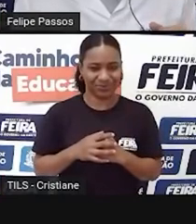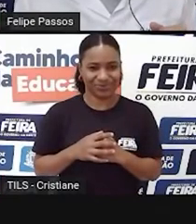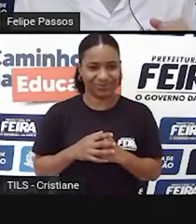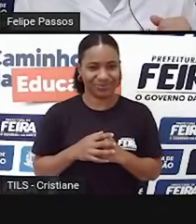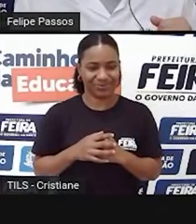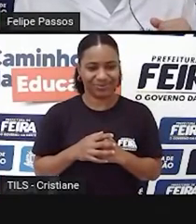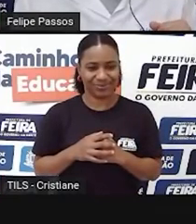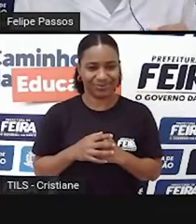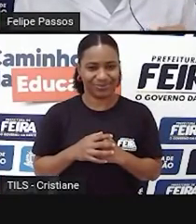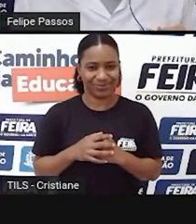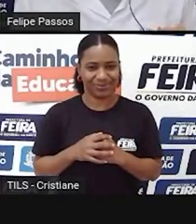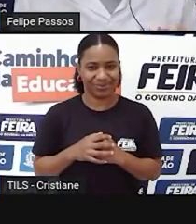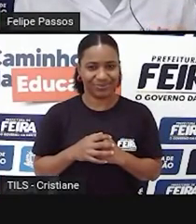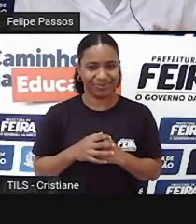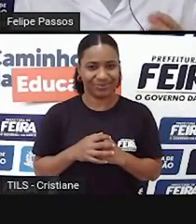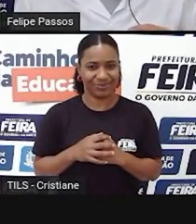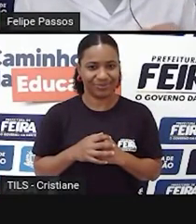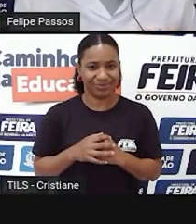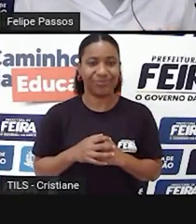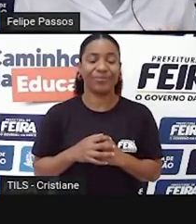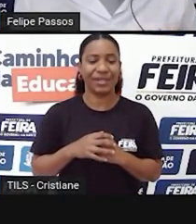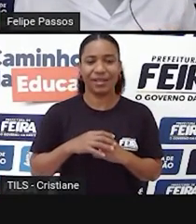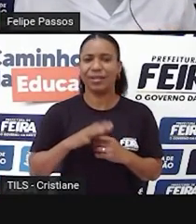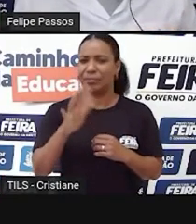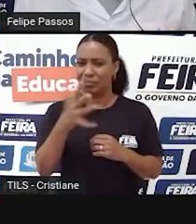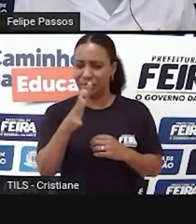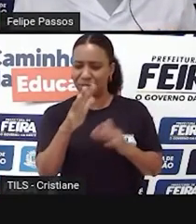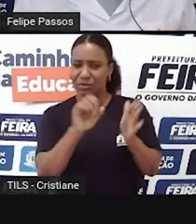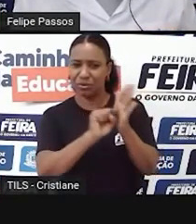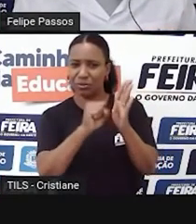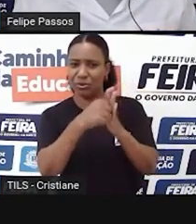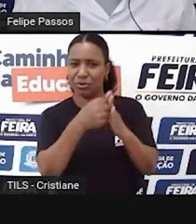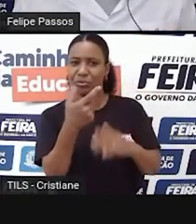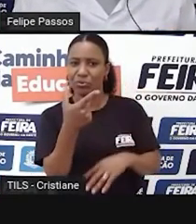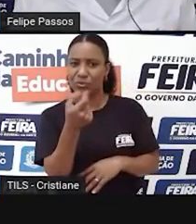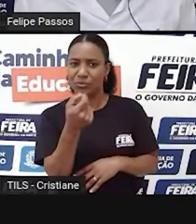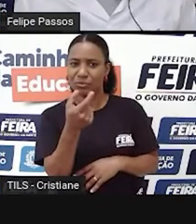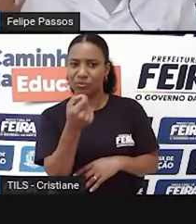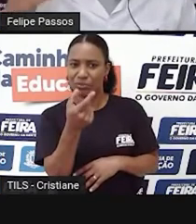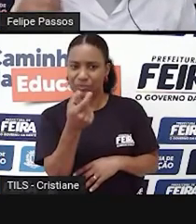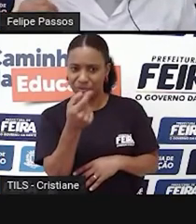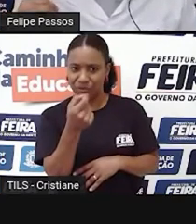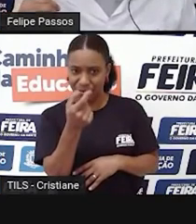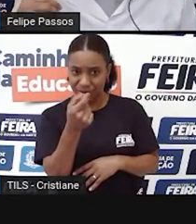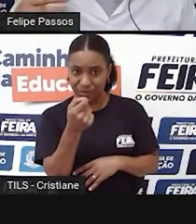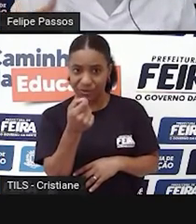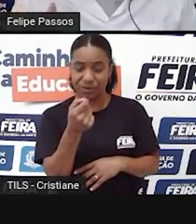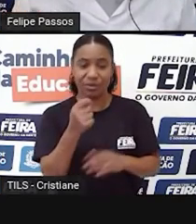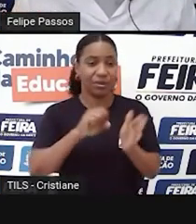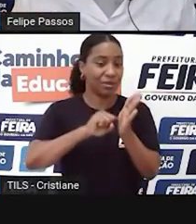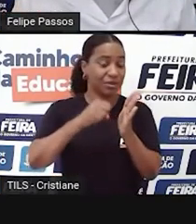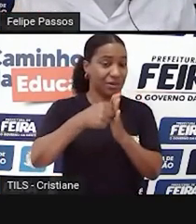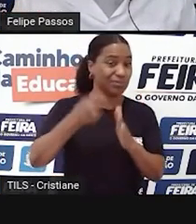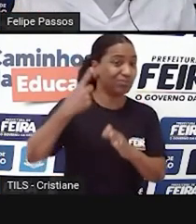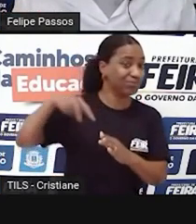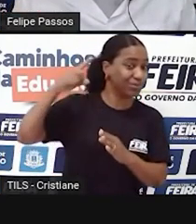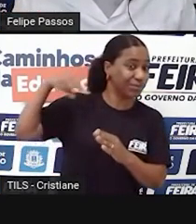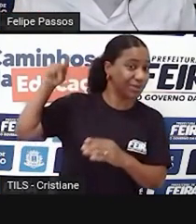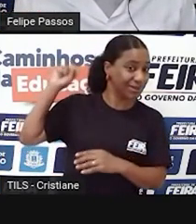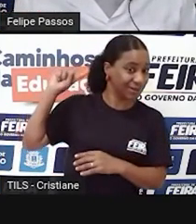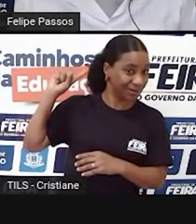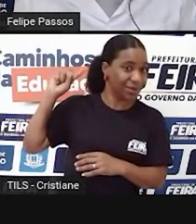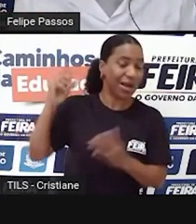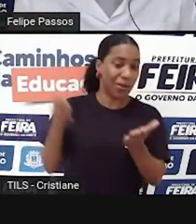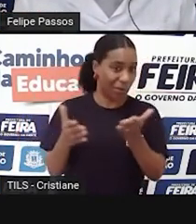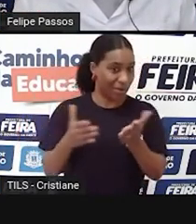Lá no meados do século XX, começou, que é o século passado, né? Nós atualmente estamos no século